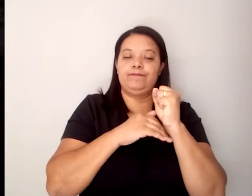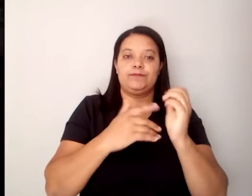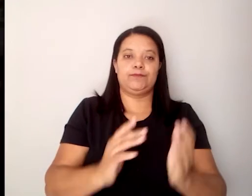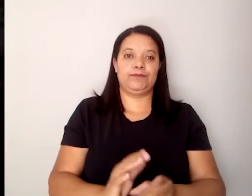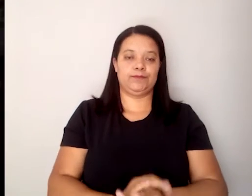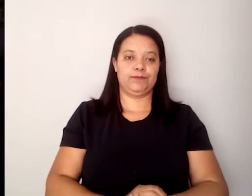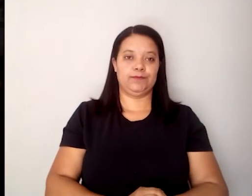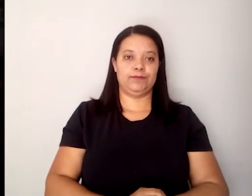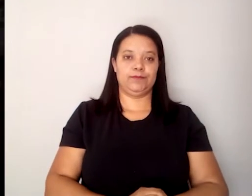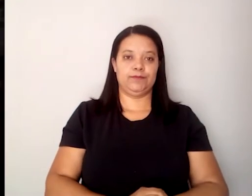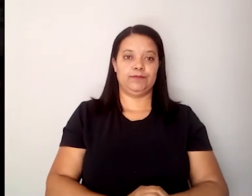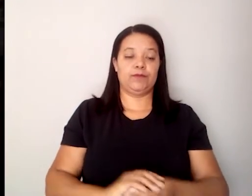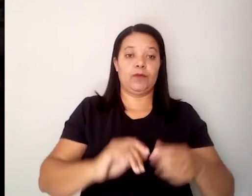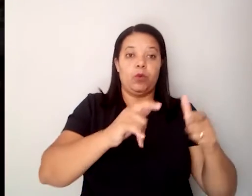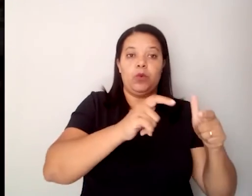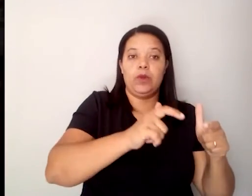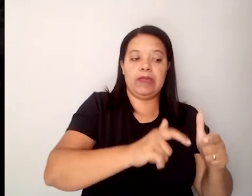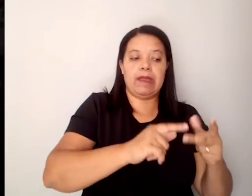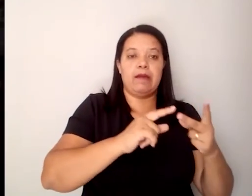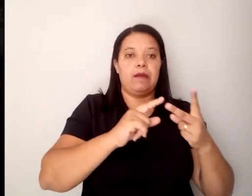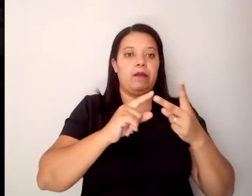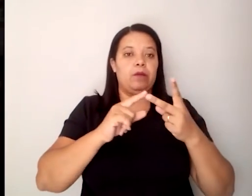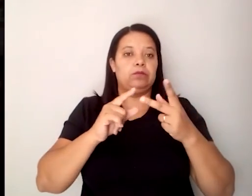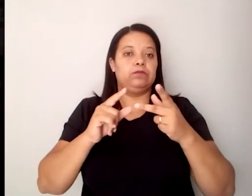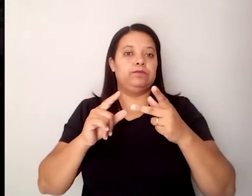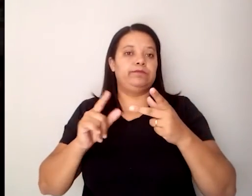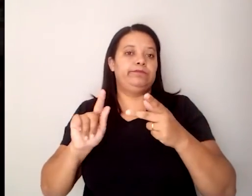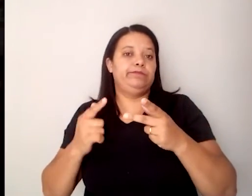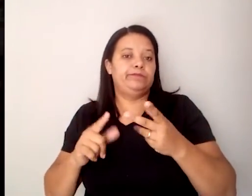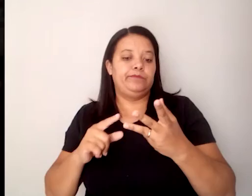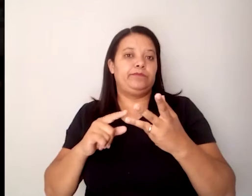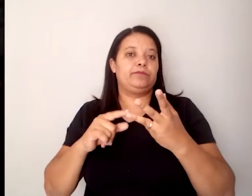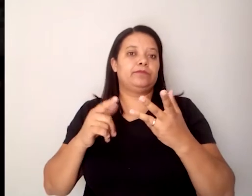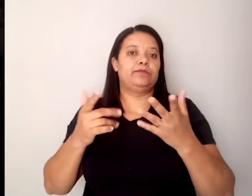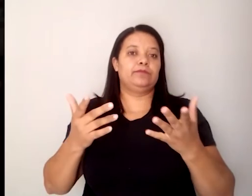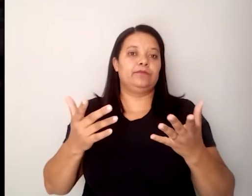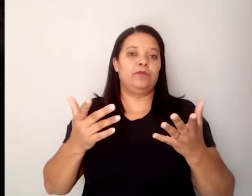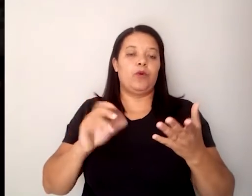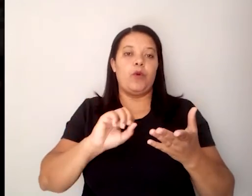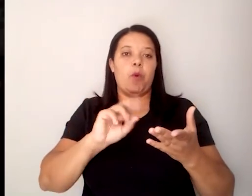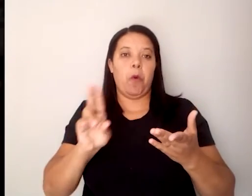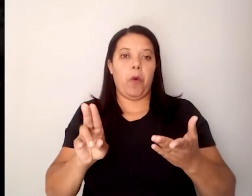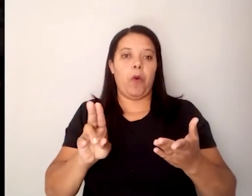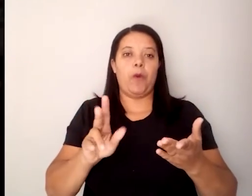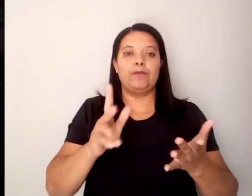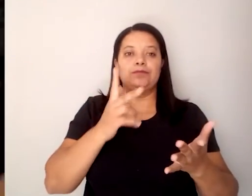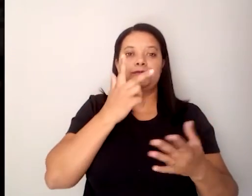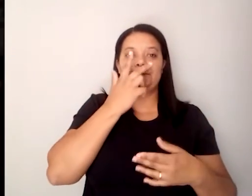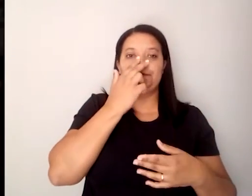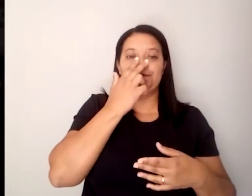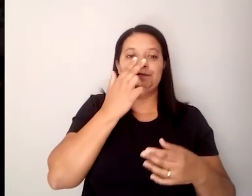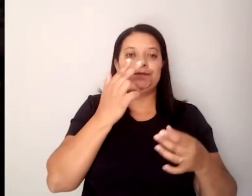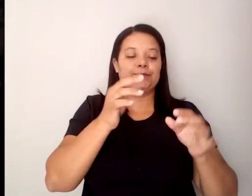O mito é um lugar, é uma topologia, é uma fita de mébios, é